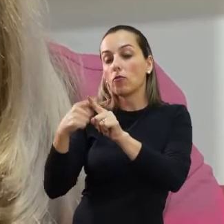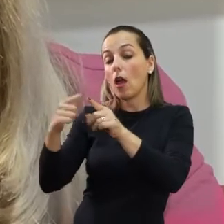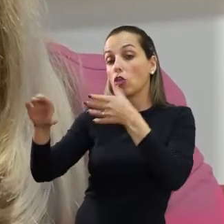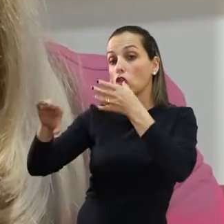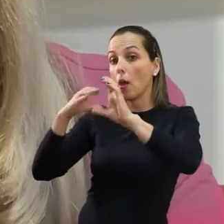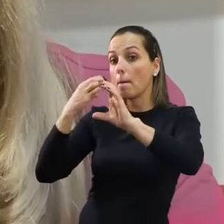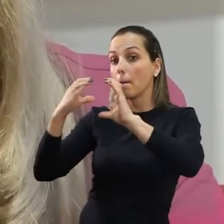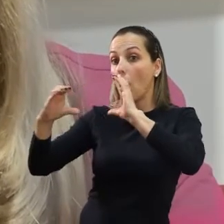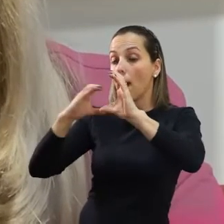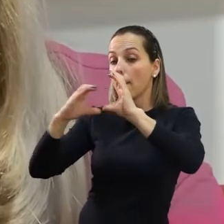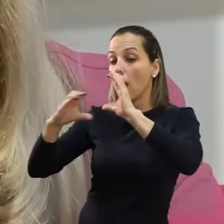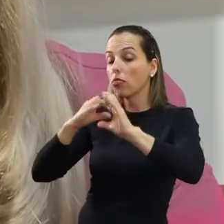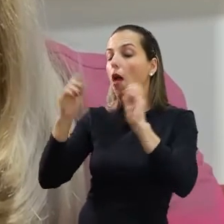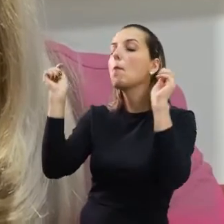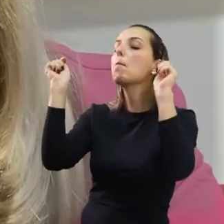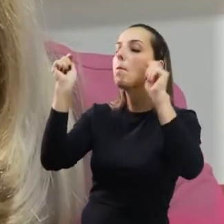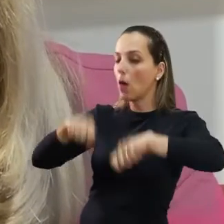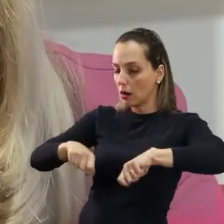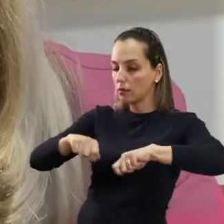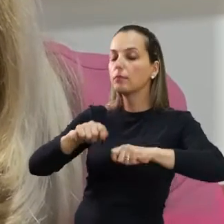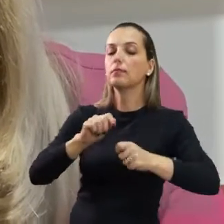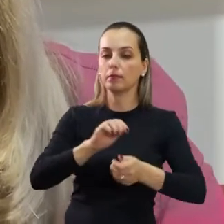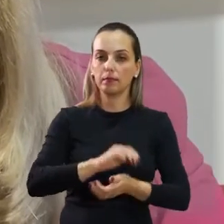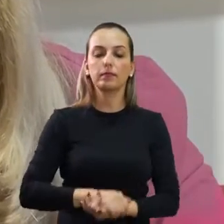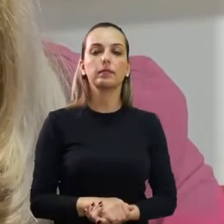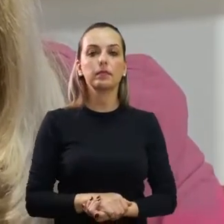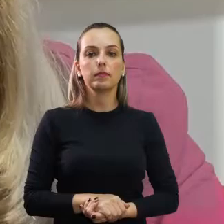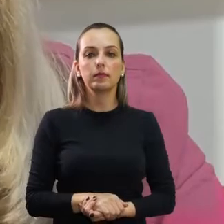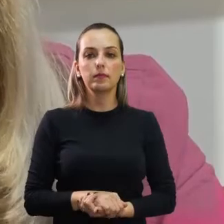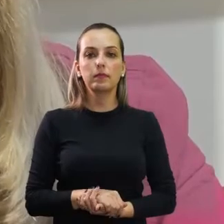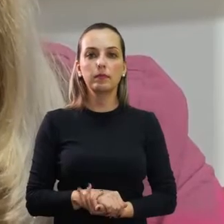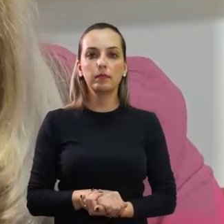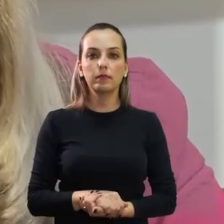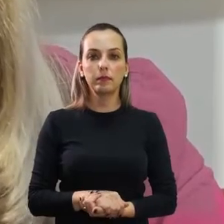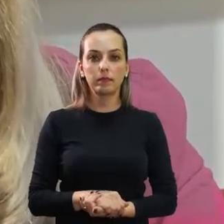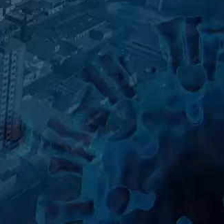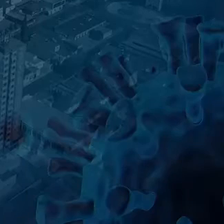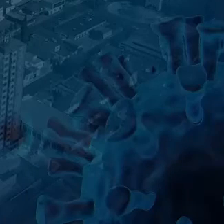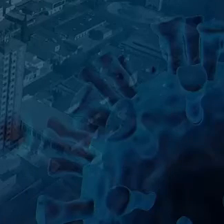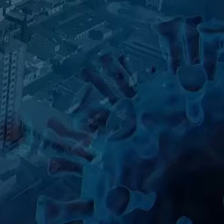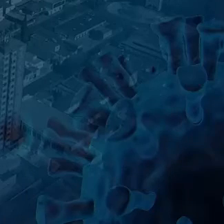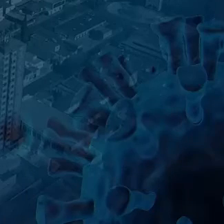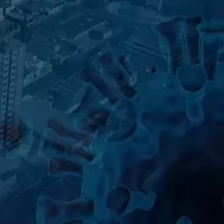facilita o intercâmbio, comunicativo, essa proximidade.